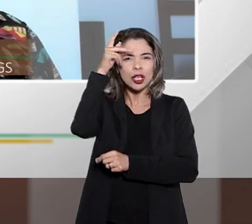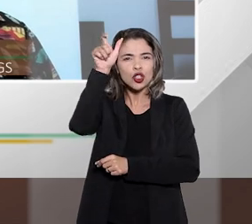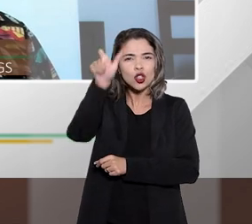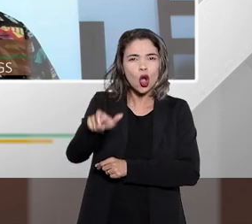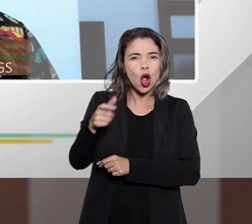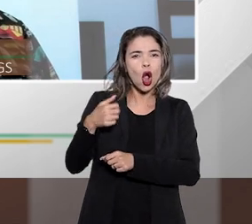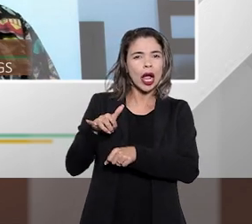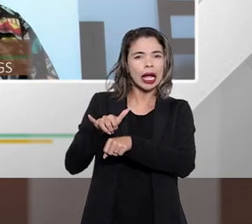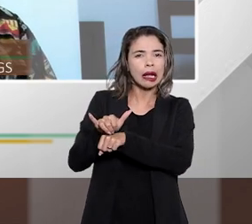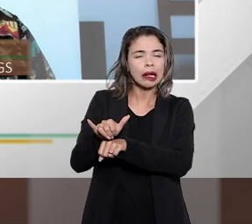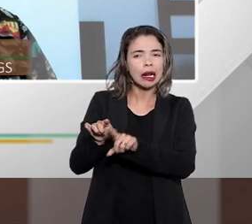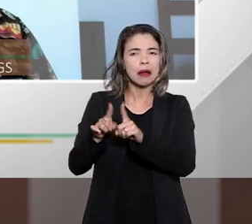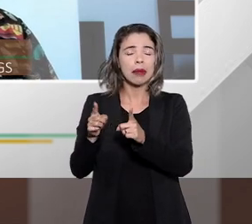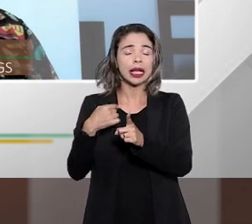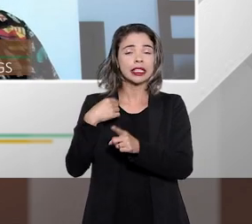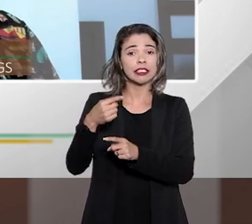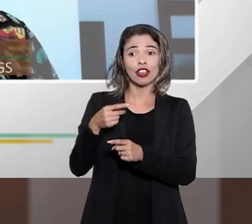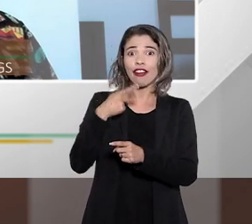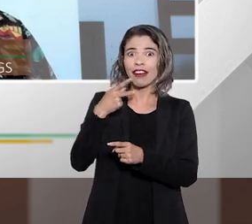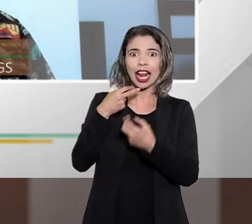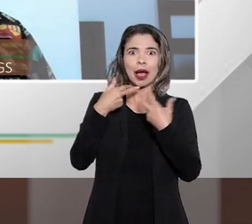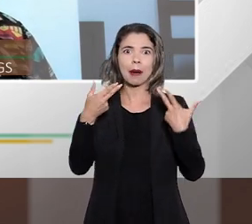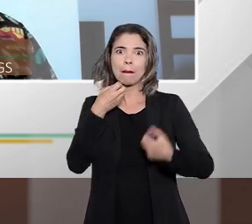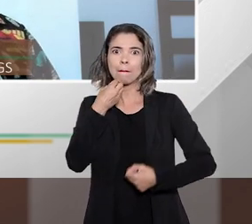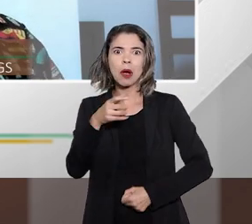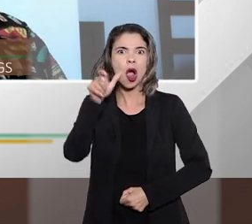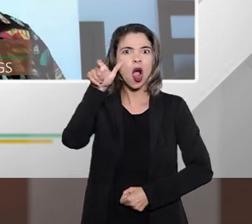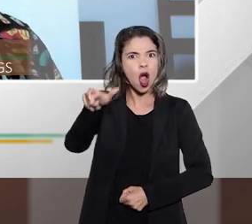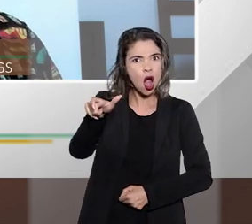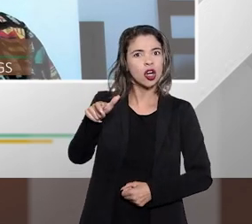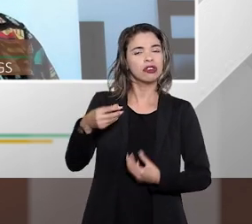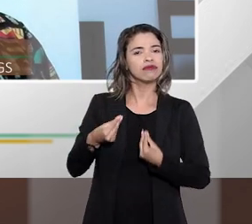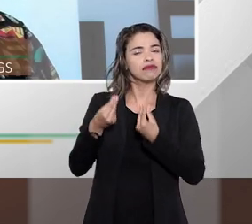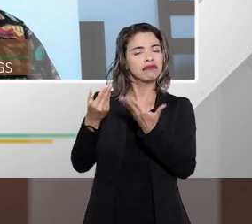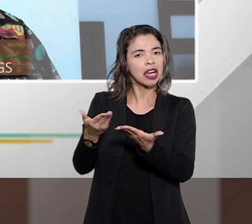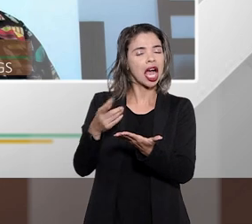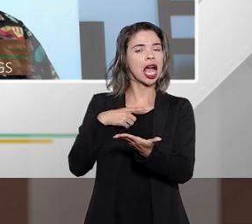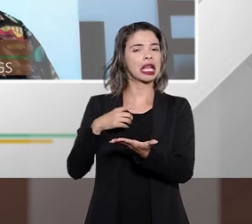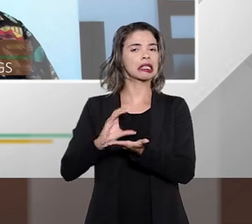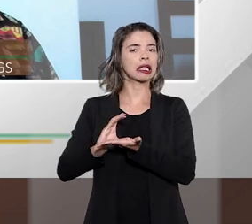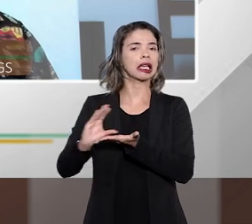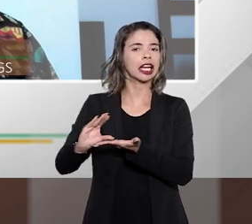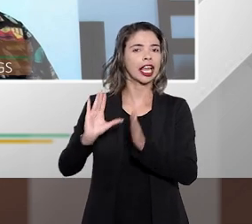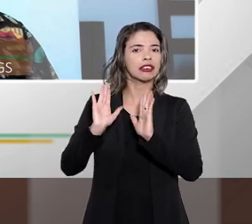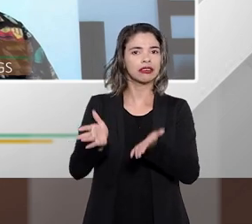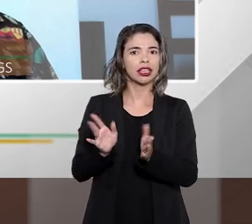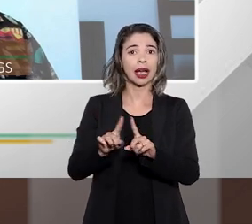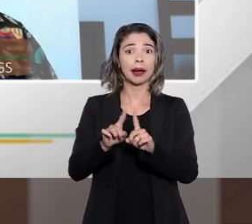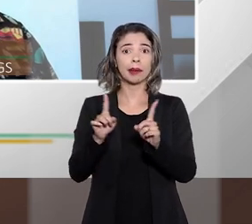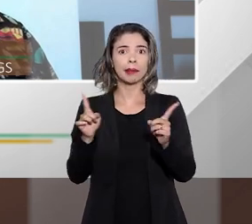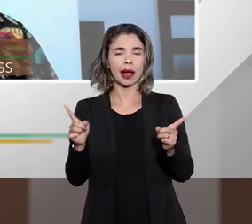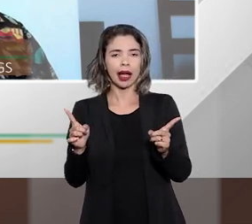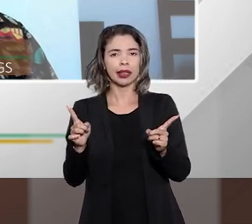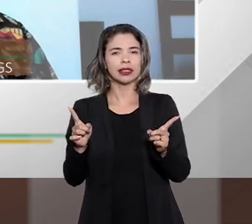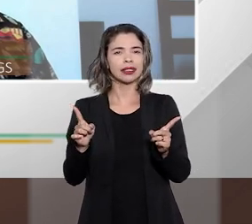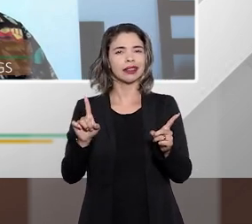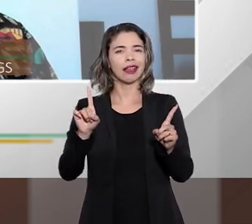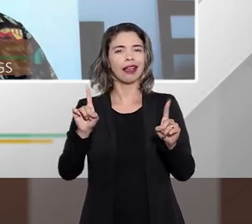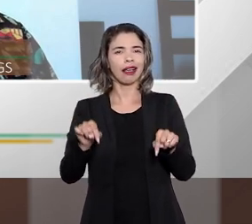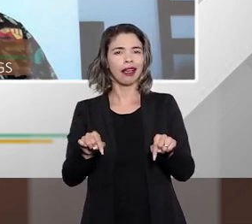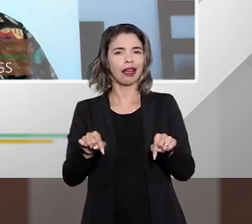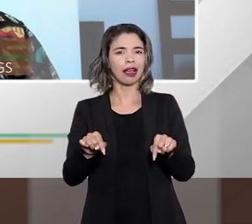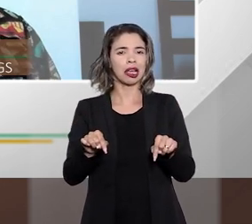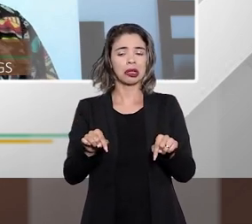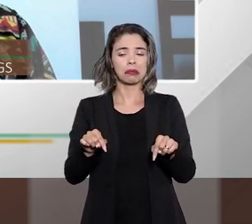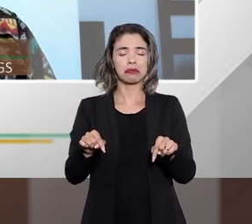que o crédito seja bom para ele é só bom para quem está concedendo e sem vamos dizer